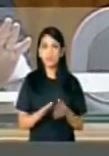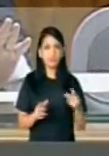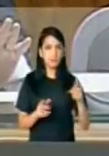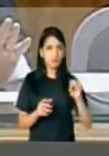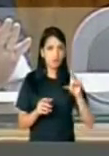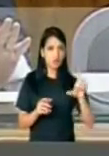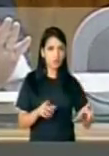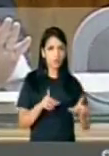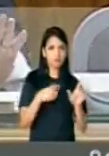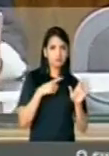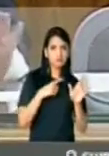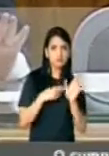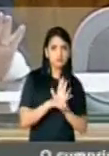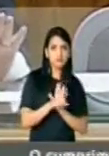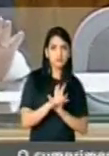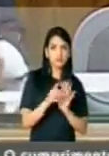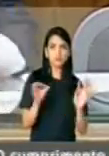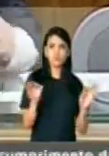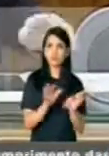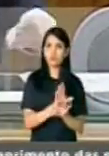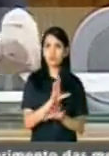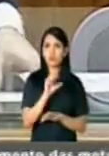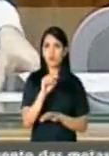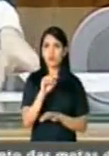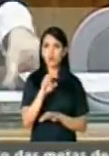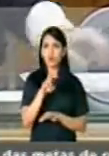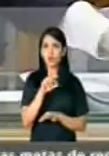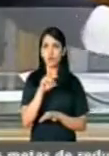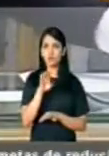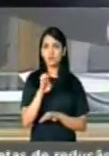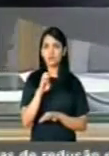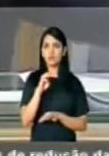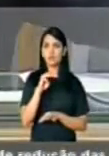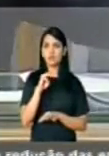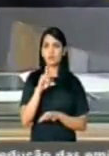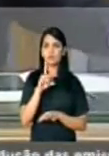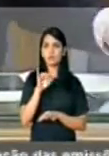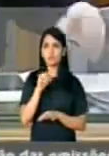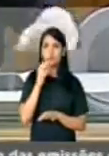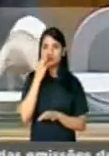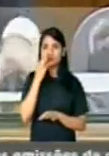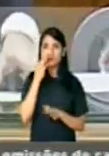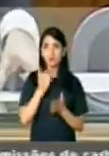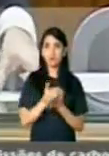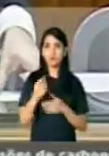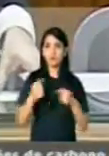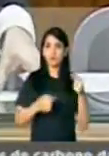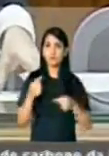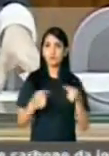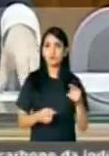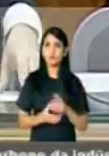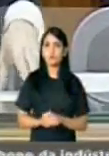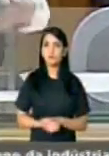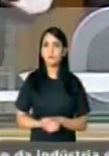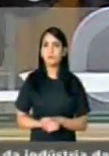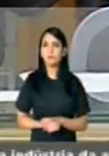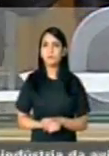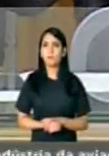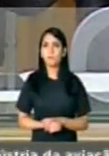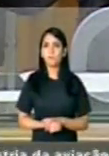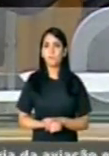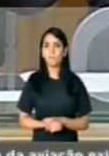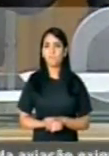Encerrar a ordem do dia e continuarmos os debates. Então vamos lá. Presidente, posso deixar dez segundos o